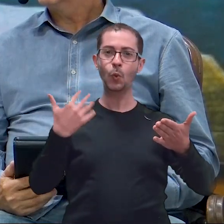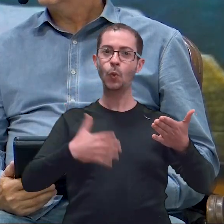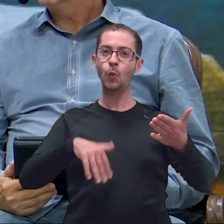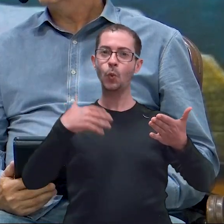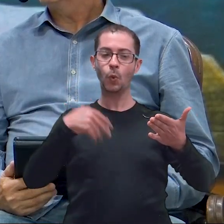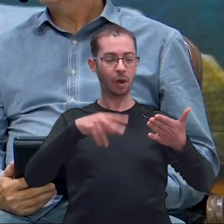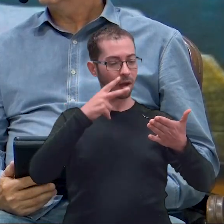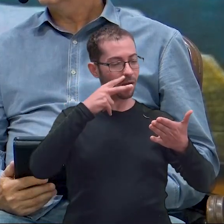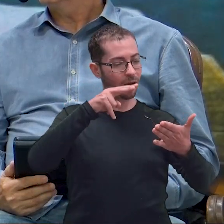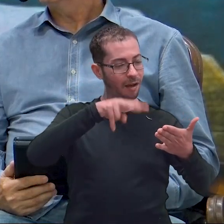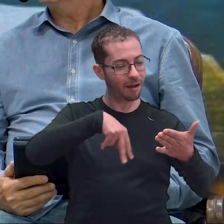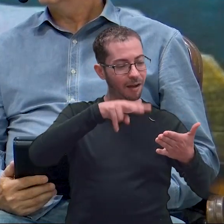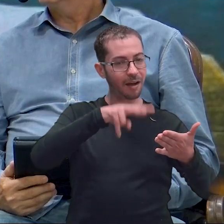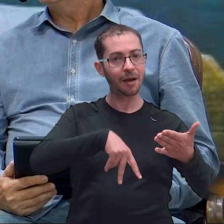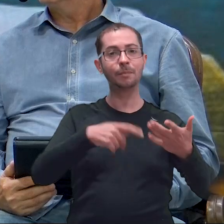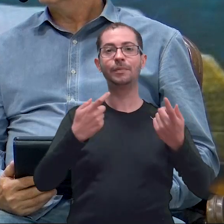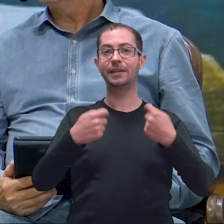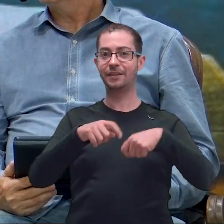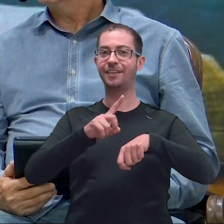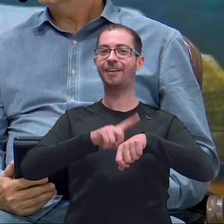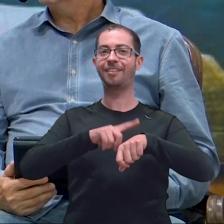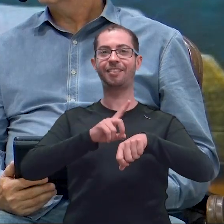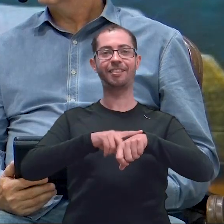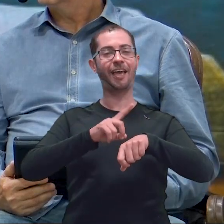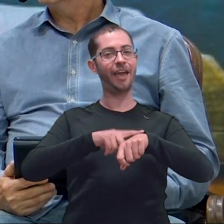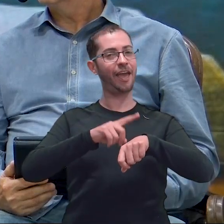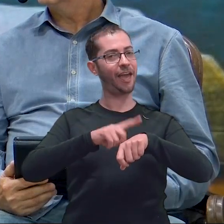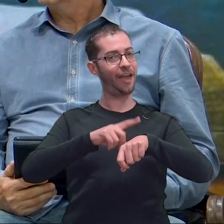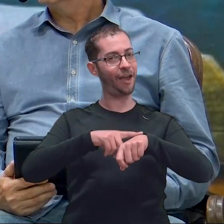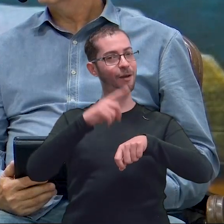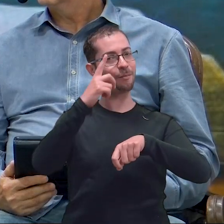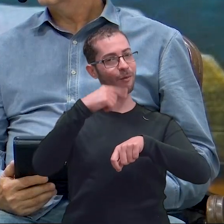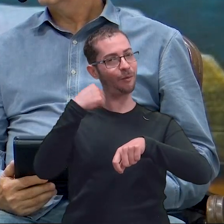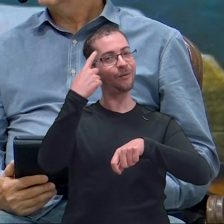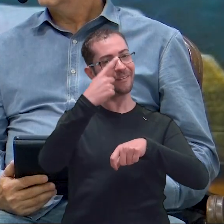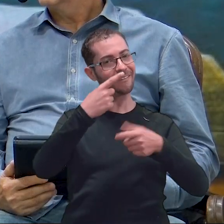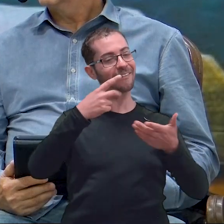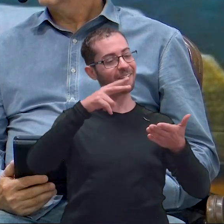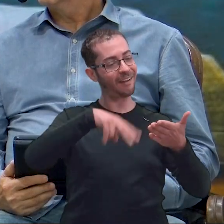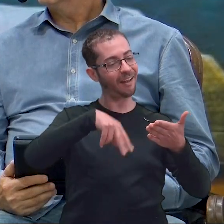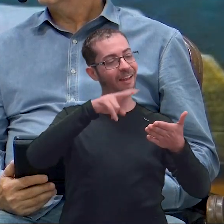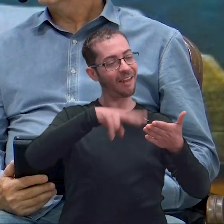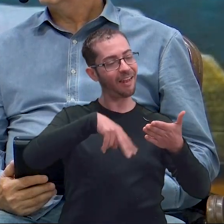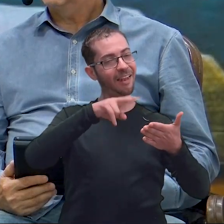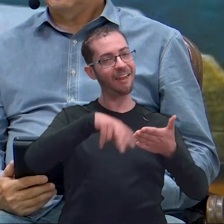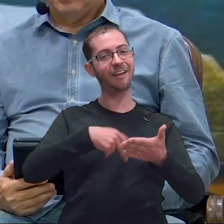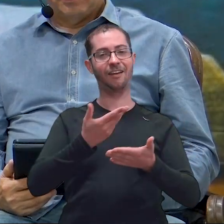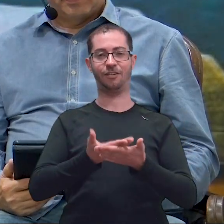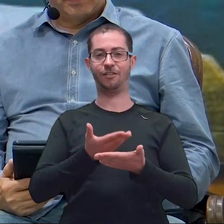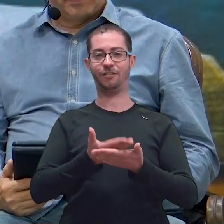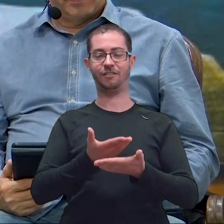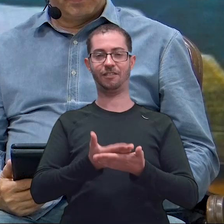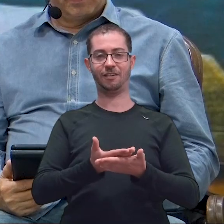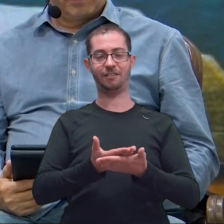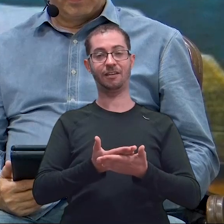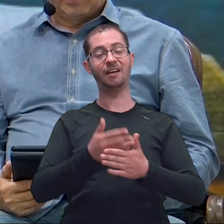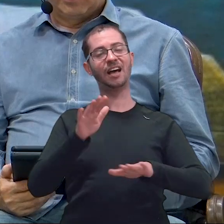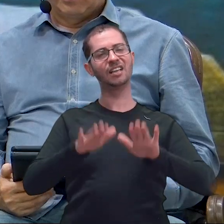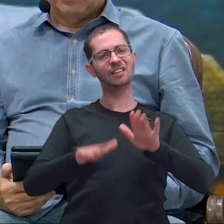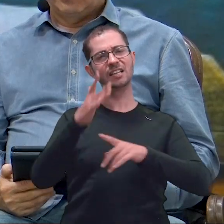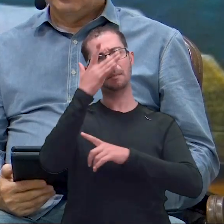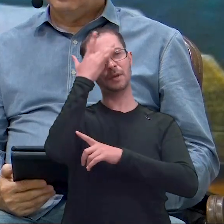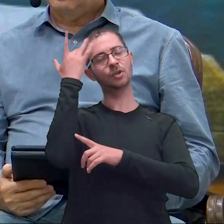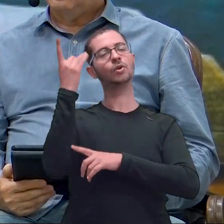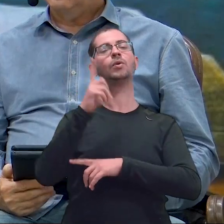não investir tempo com o Senhor, como é que você vai aprender o caminho que você deve andar? Então, as pessoas, às vezes, ficam muito